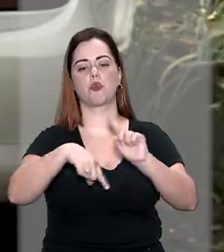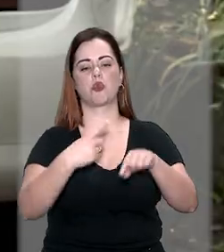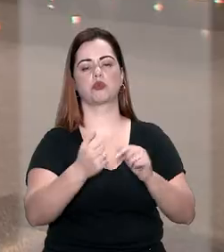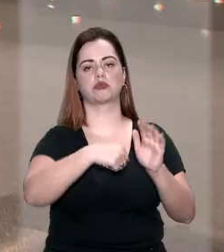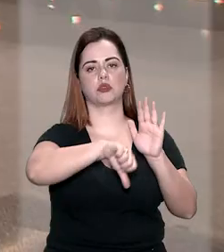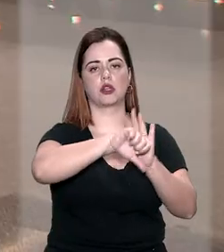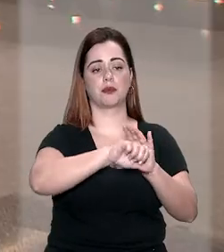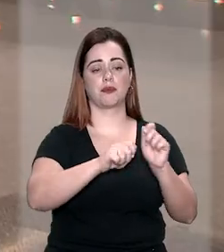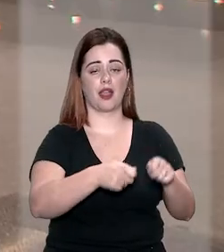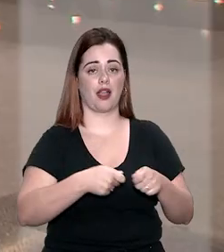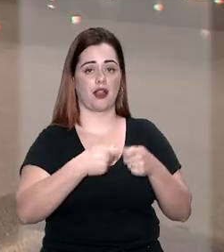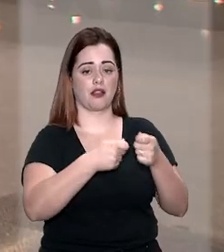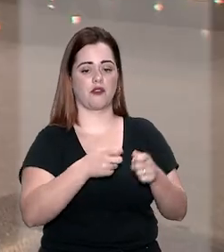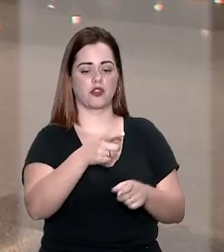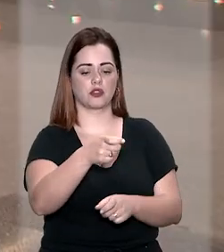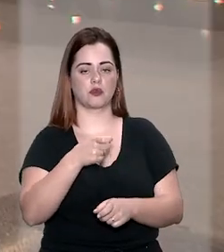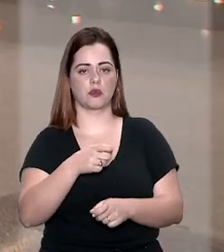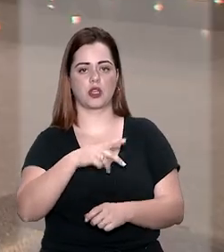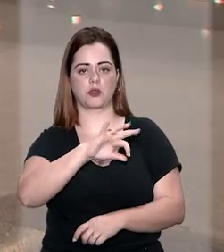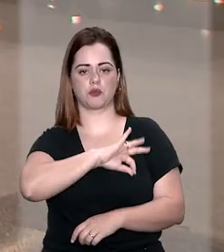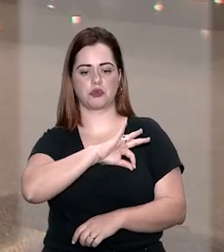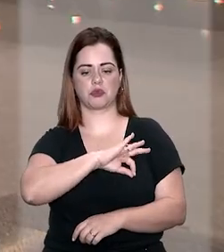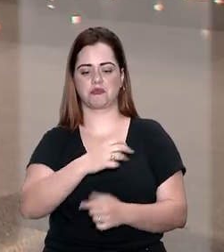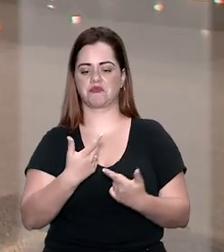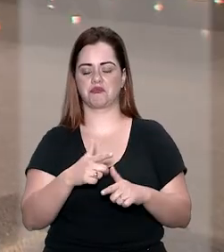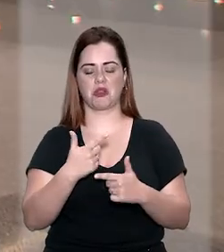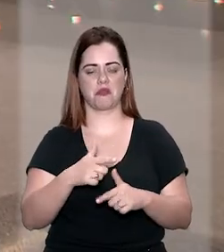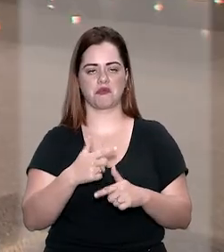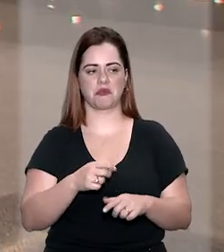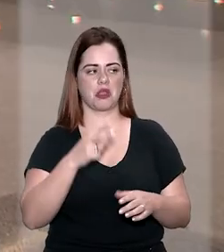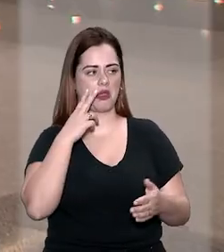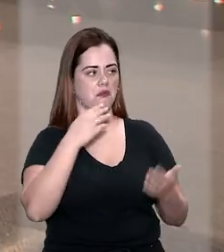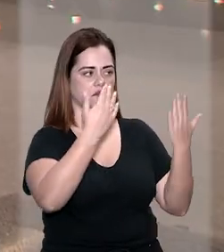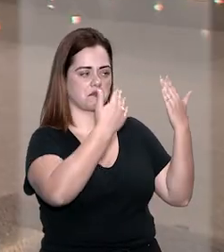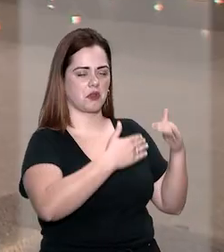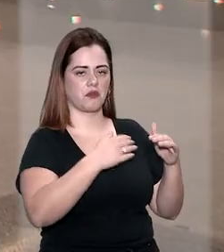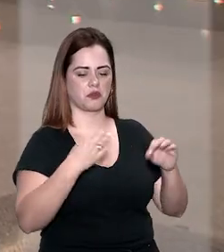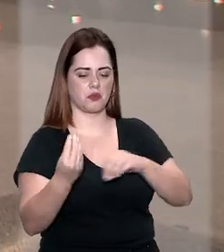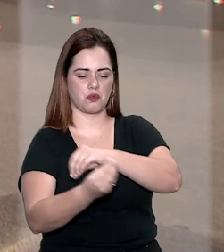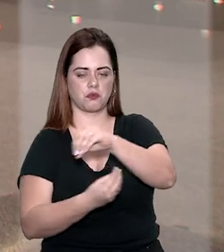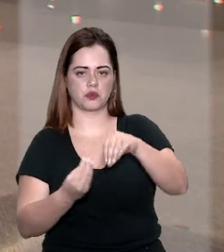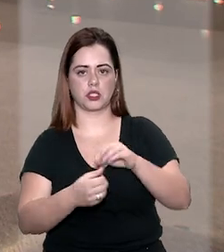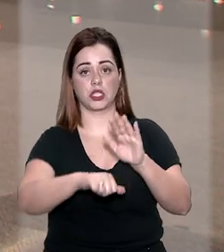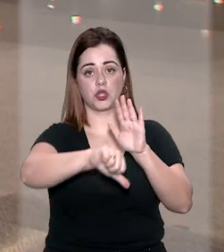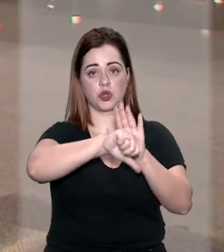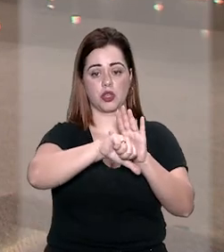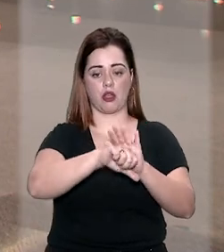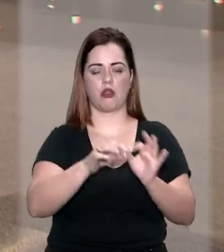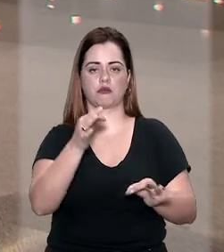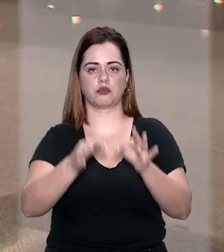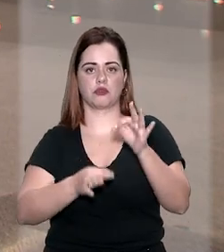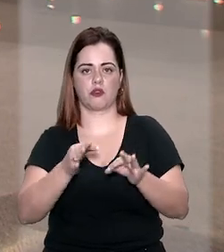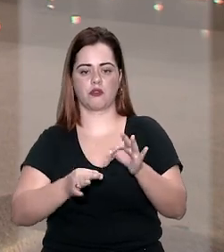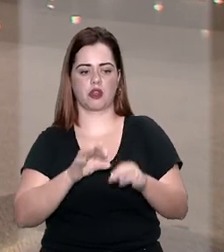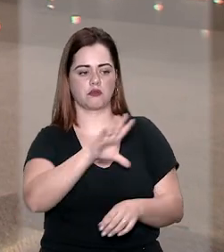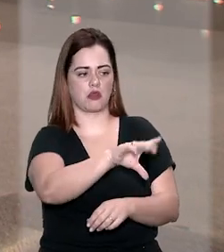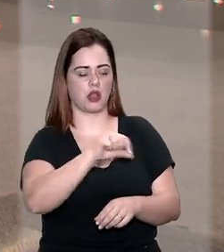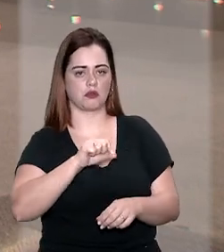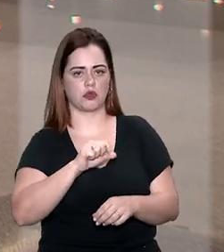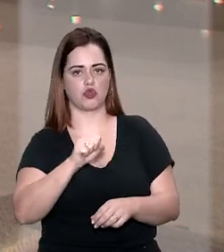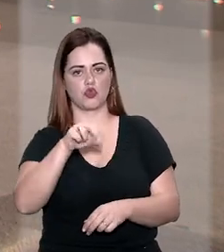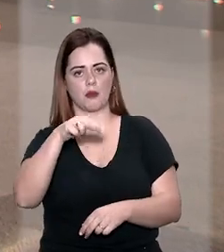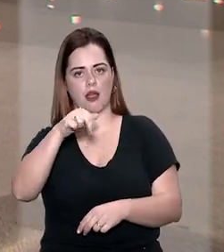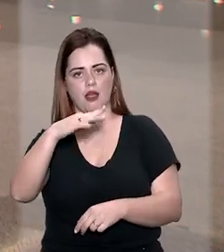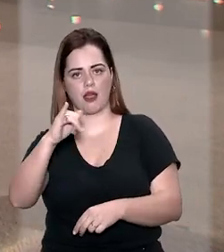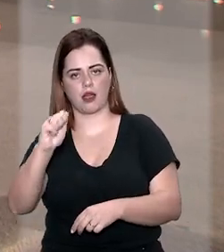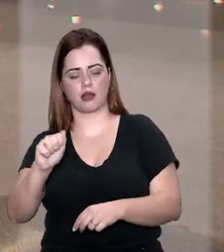crime. A defesa do ex-policial alegou que não haveria evidência do seu envolvimento no crime, o que justificaria a absolvição